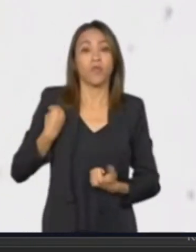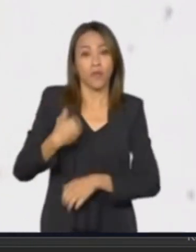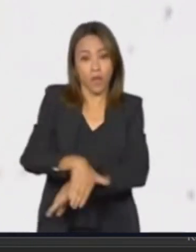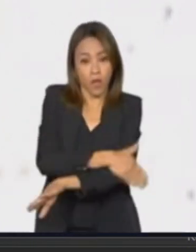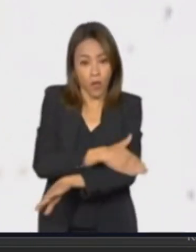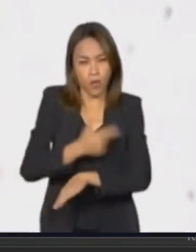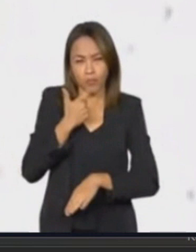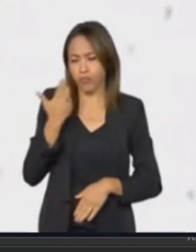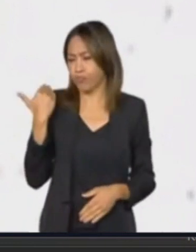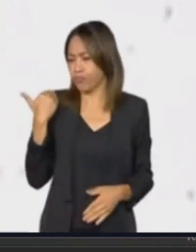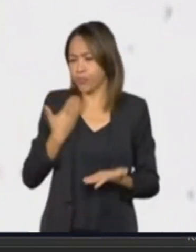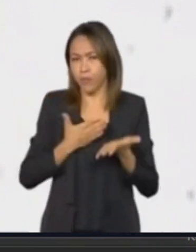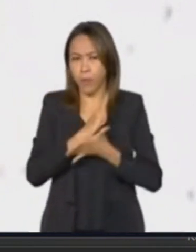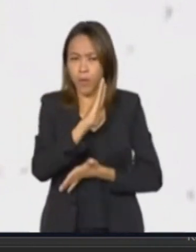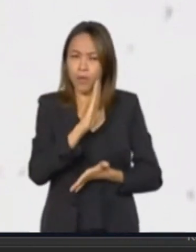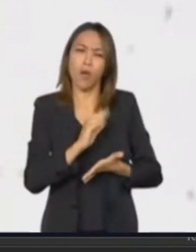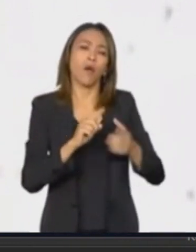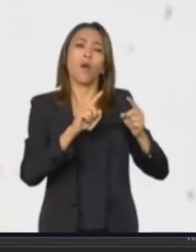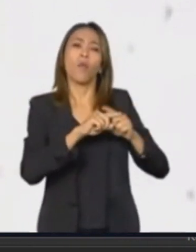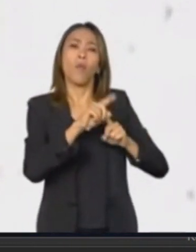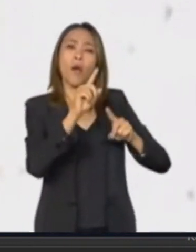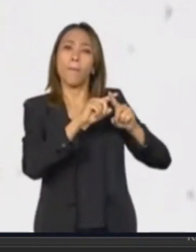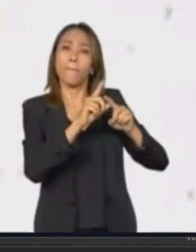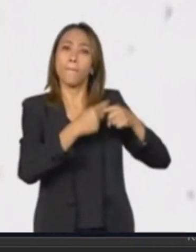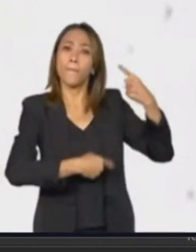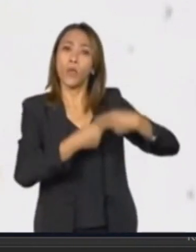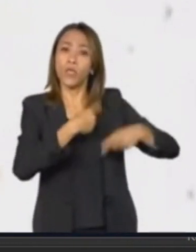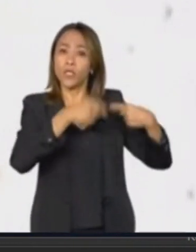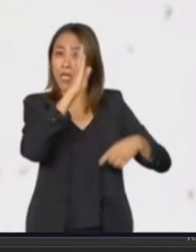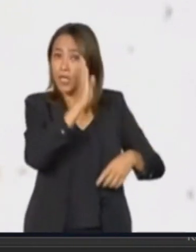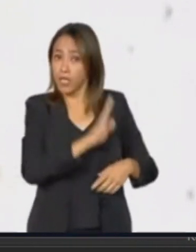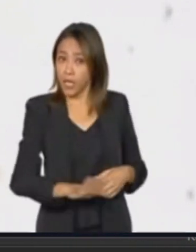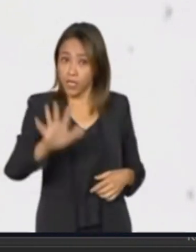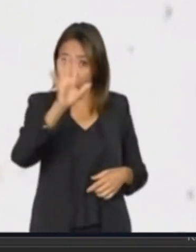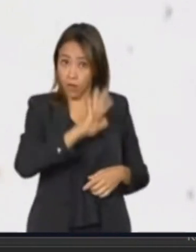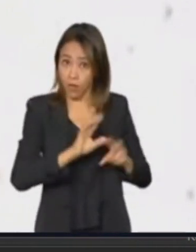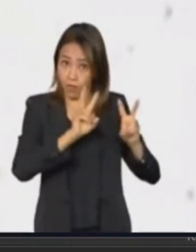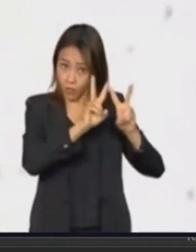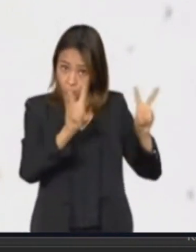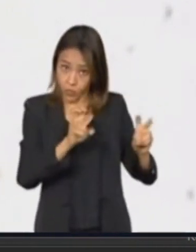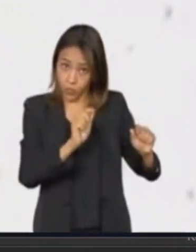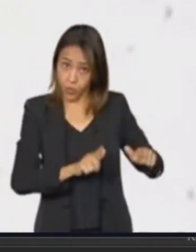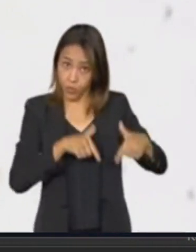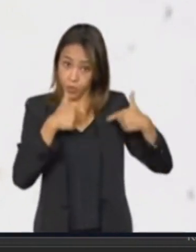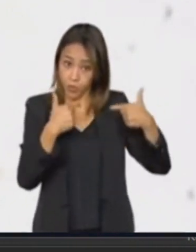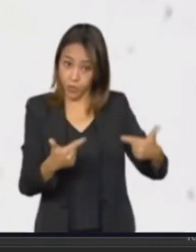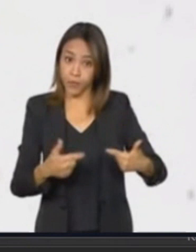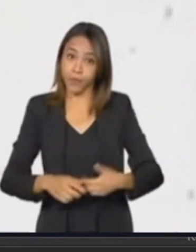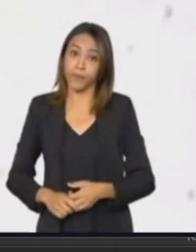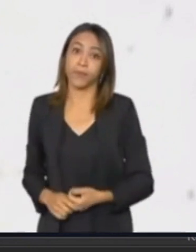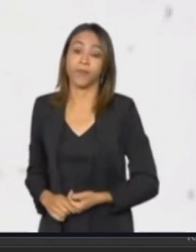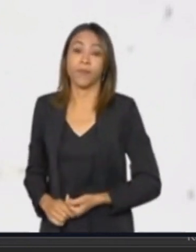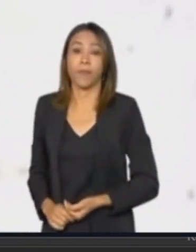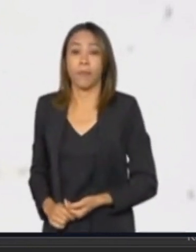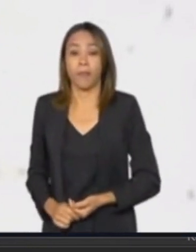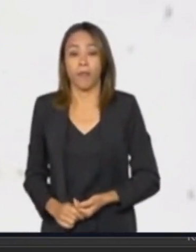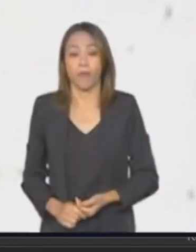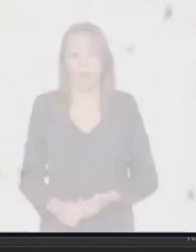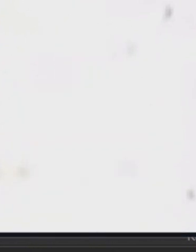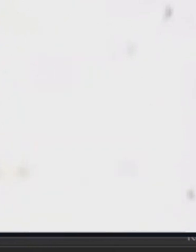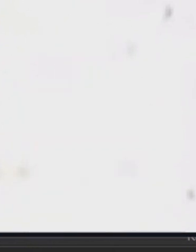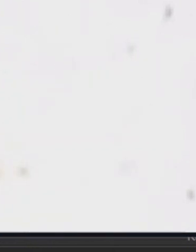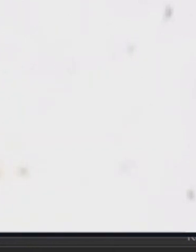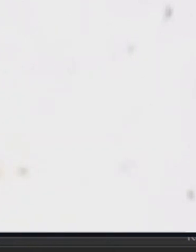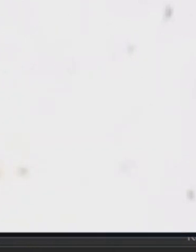aprovação recente da política nacional de trabalho digno e cidadania para a população em situação de rua, fruto do trabalho e do compromisso da nossa querida deputada Erika